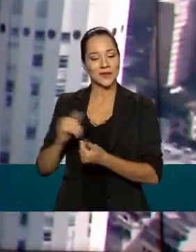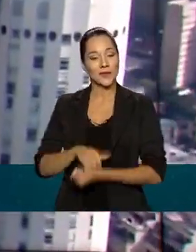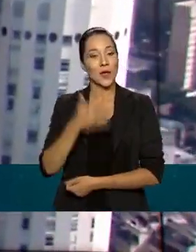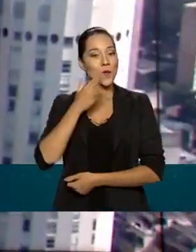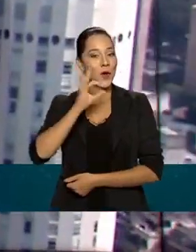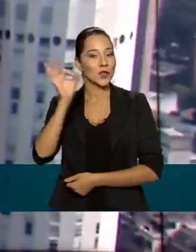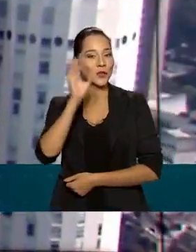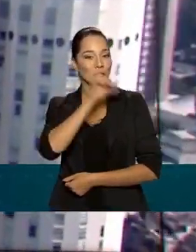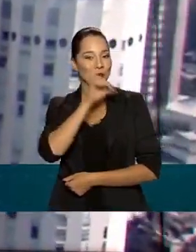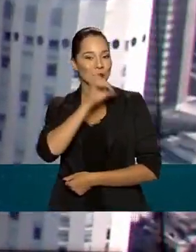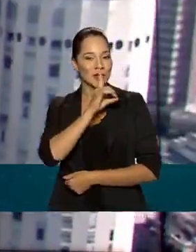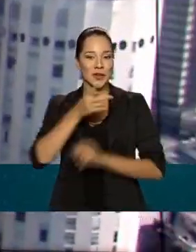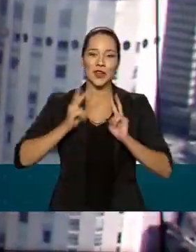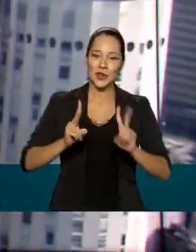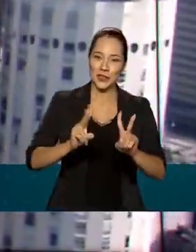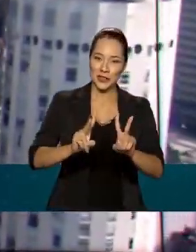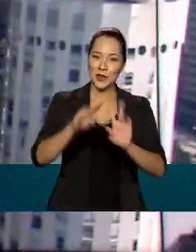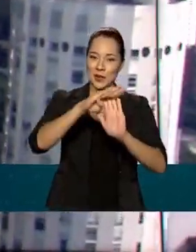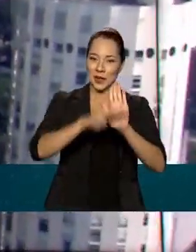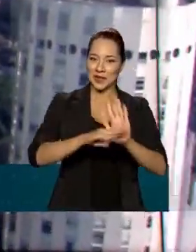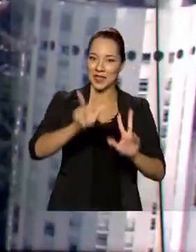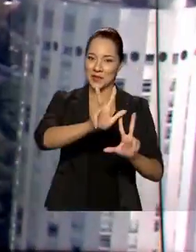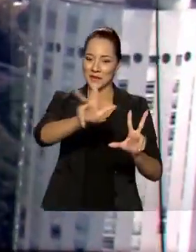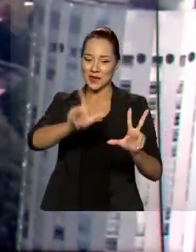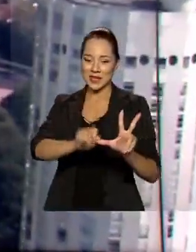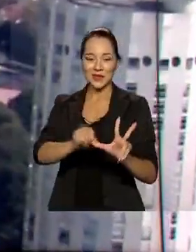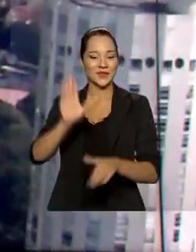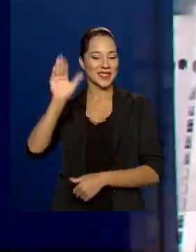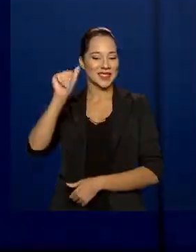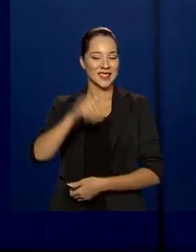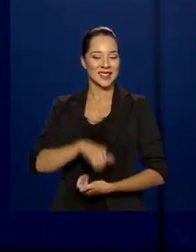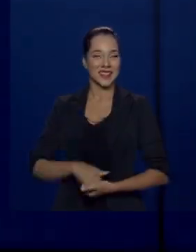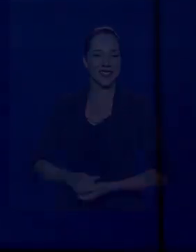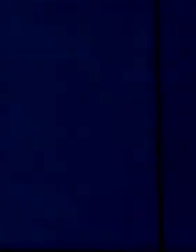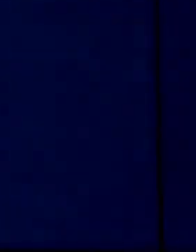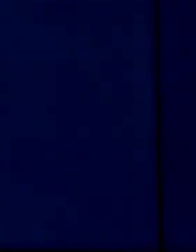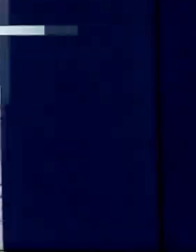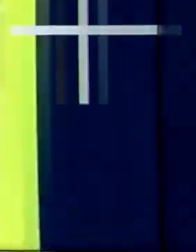Um ótimo domingo e continue com a programação da TV Brasil. Até mais!